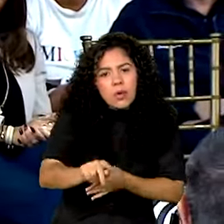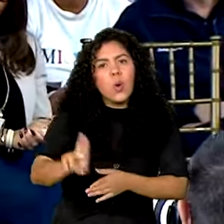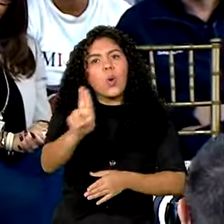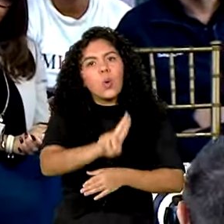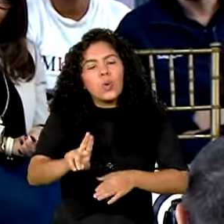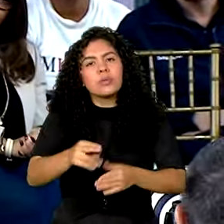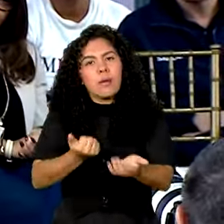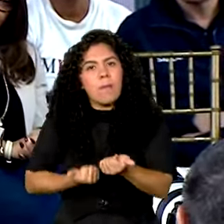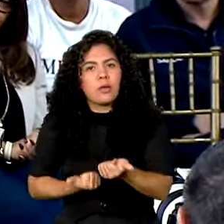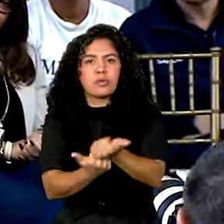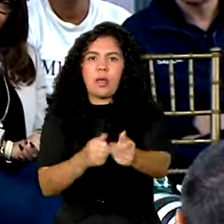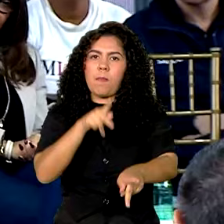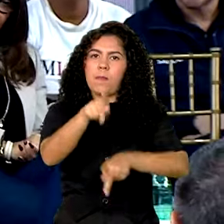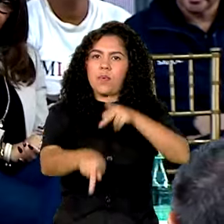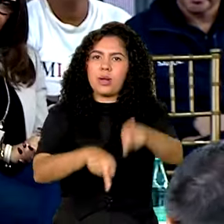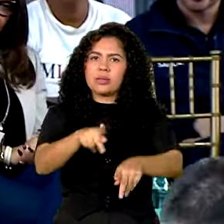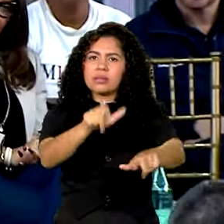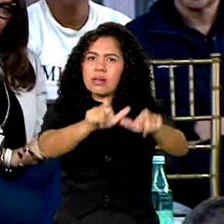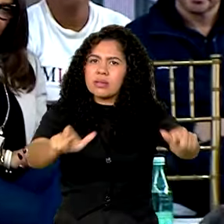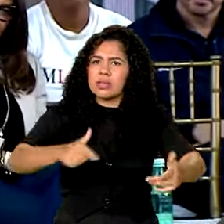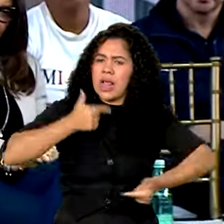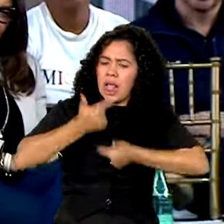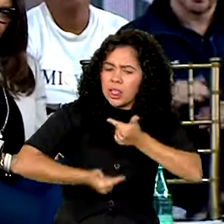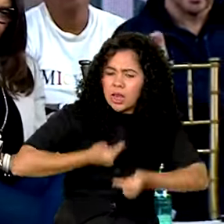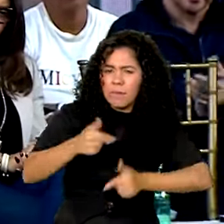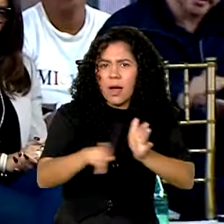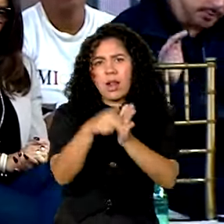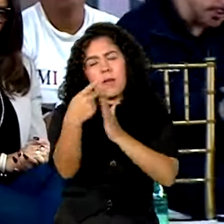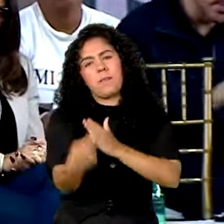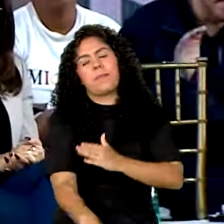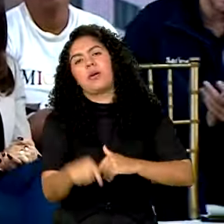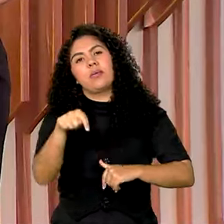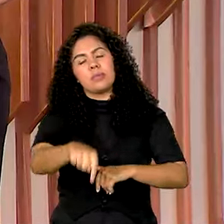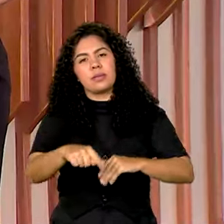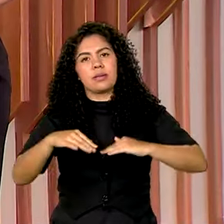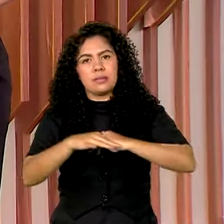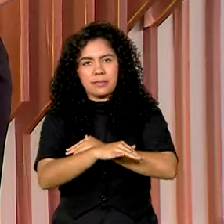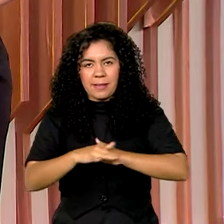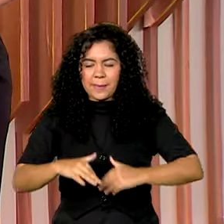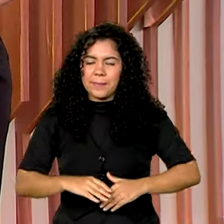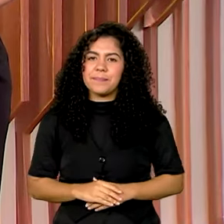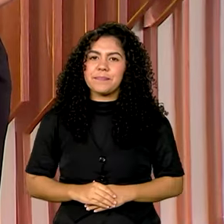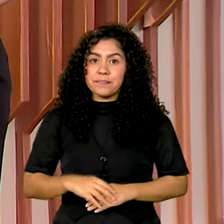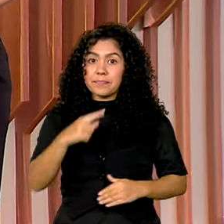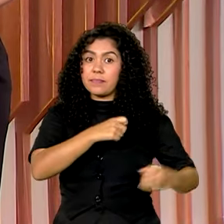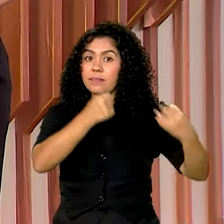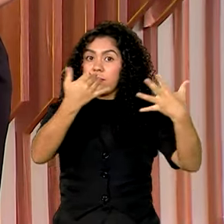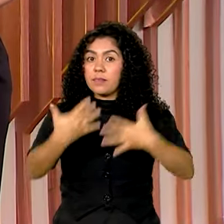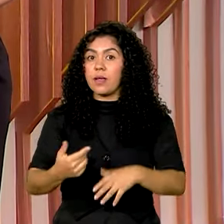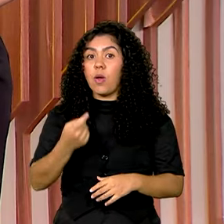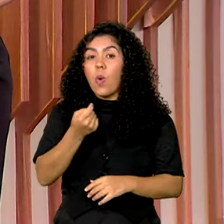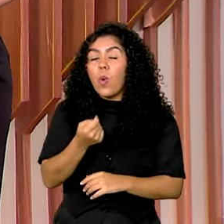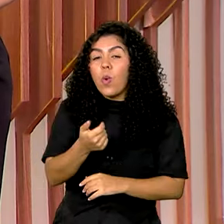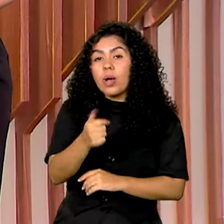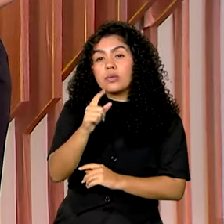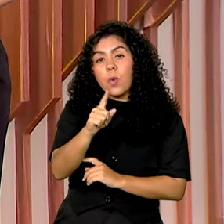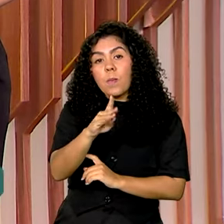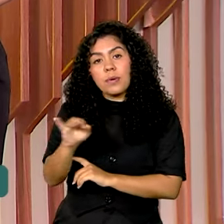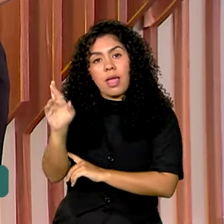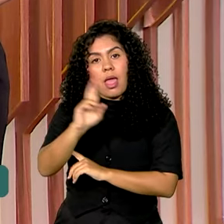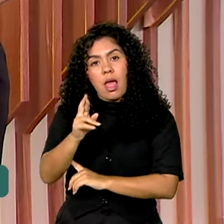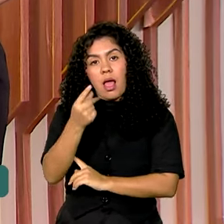benefício do povo trabalhador dessa cidade, desse Estado. Quase um bilhão de reais para